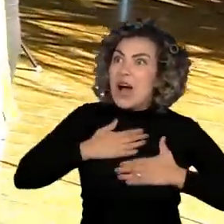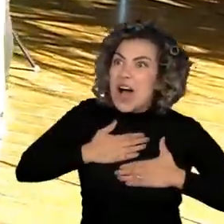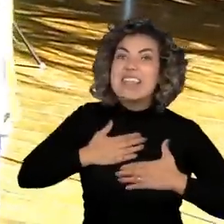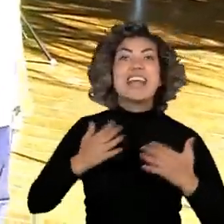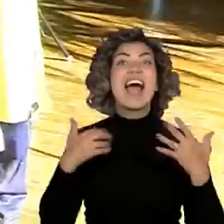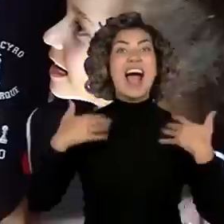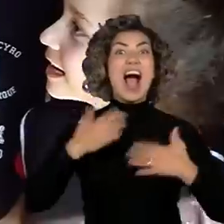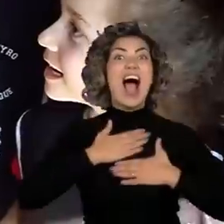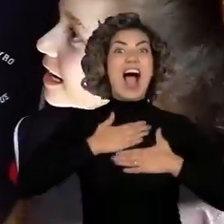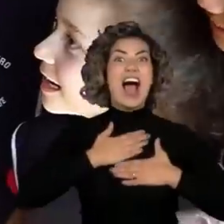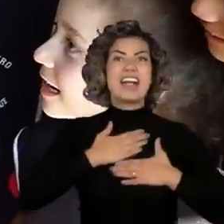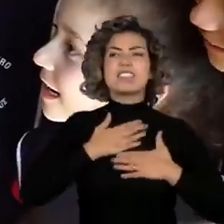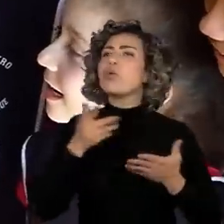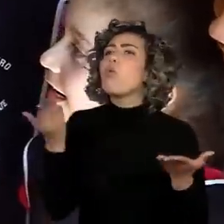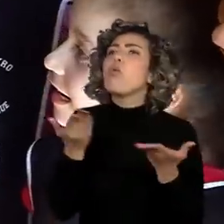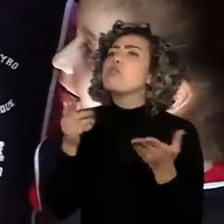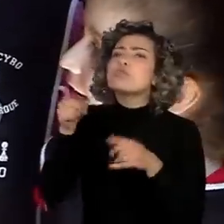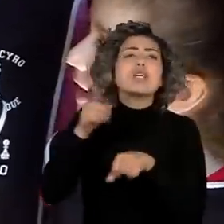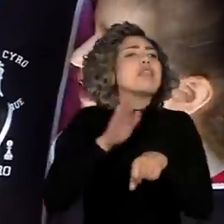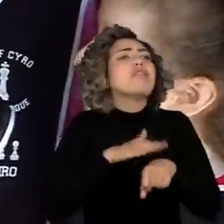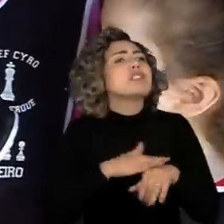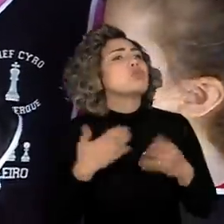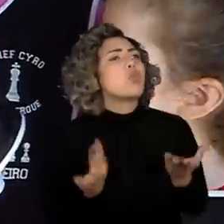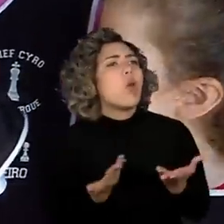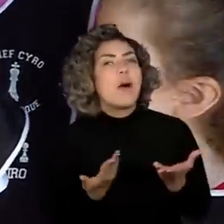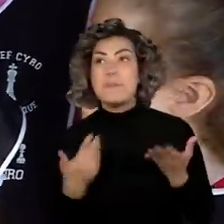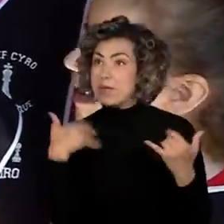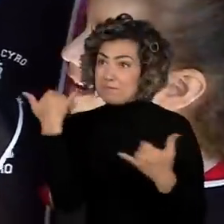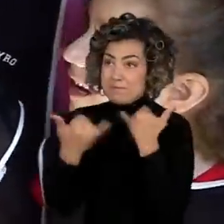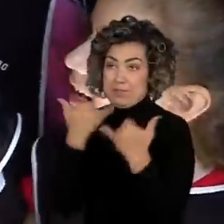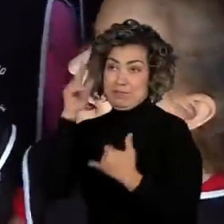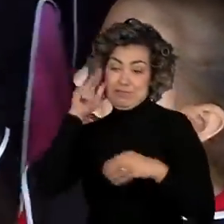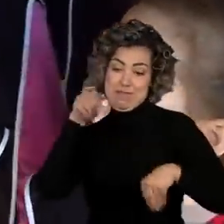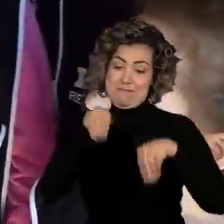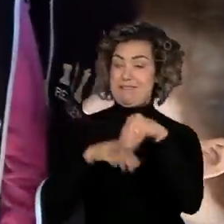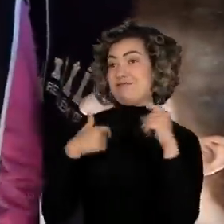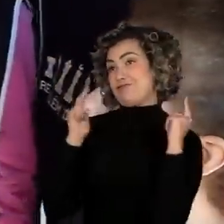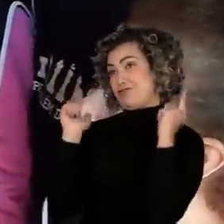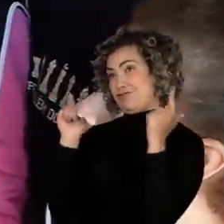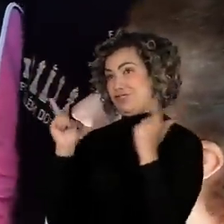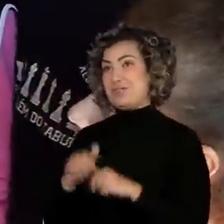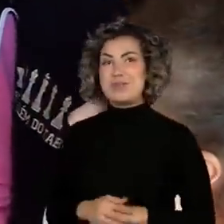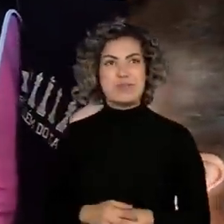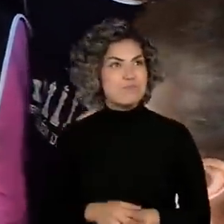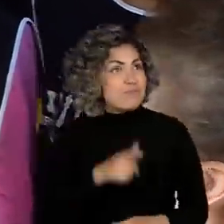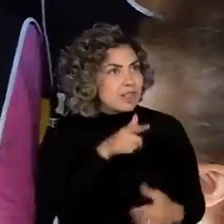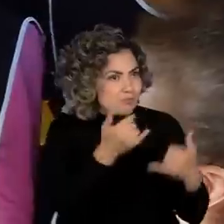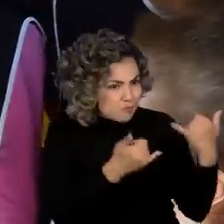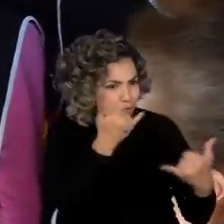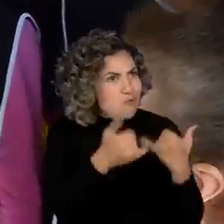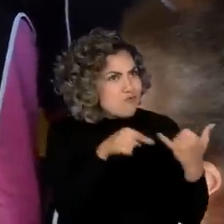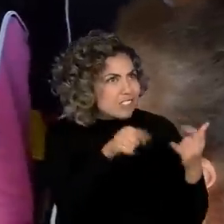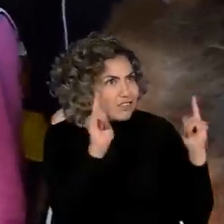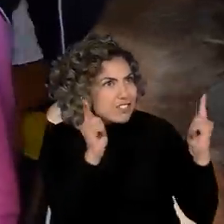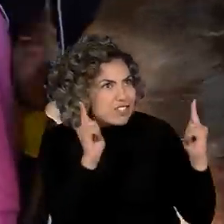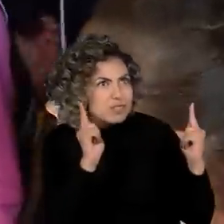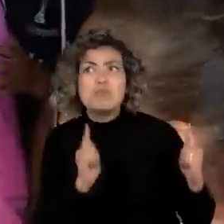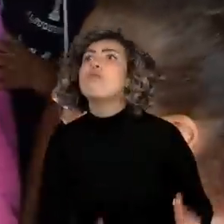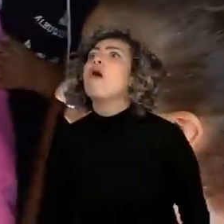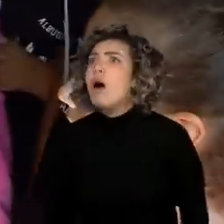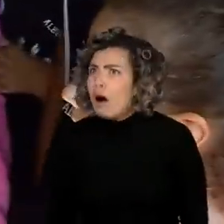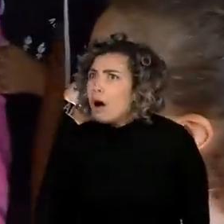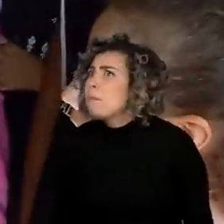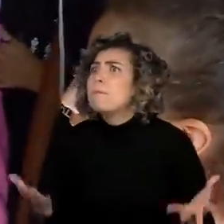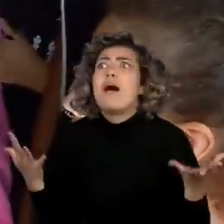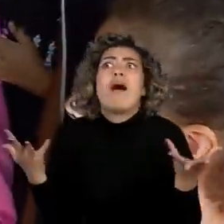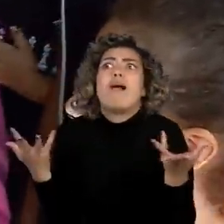O que você está fazendo aqui, Maria? Eu estou jogando xadrez e me divertindo. Está divertido esse jogo de xadrez? Sim, está muito.